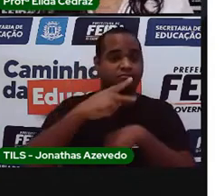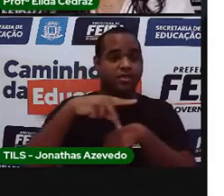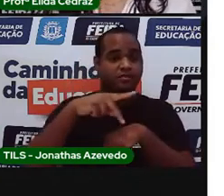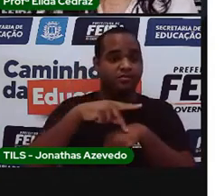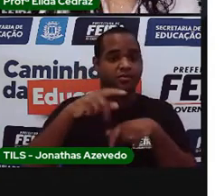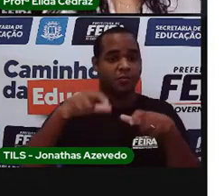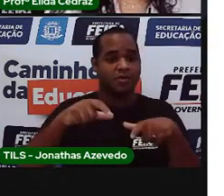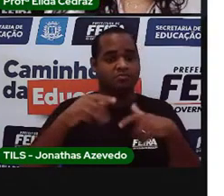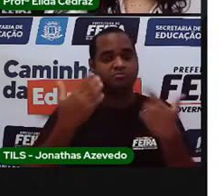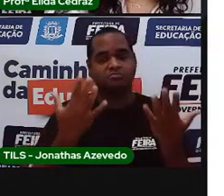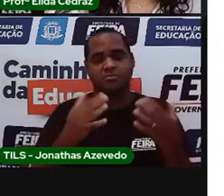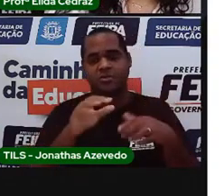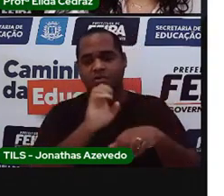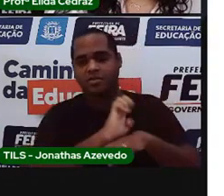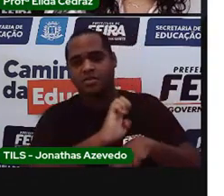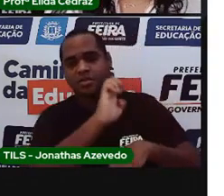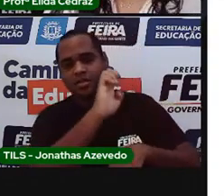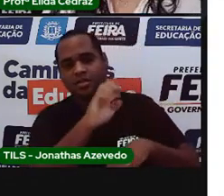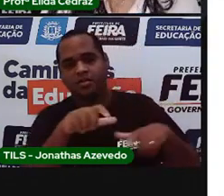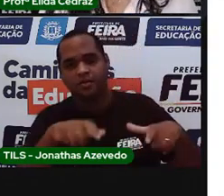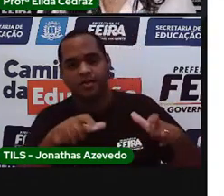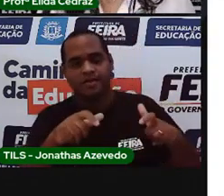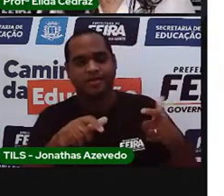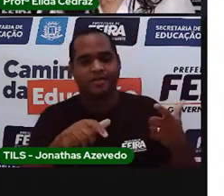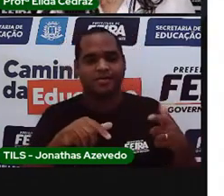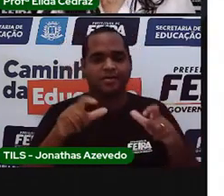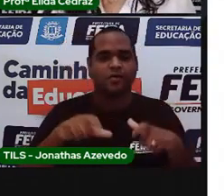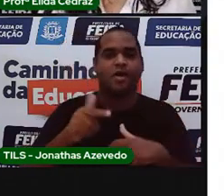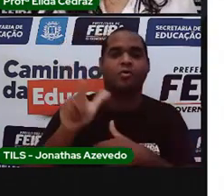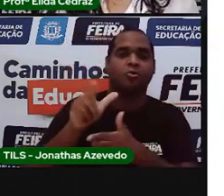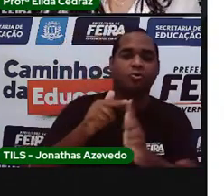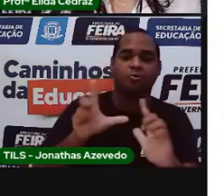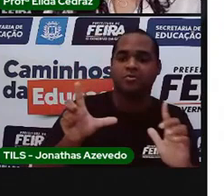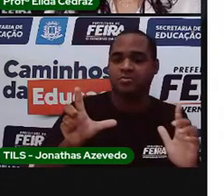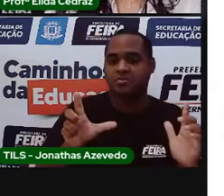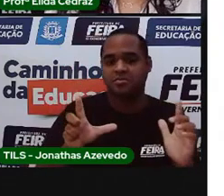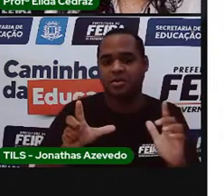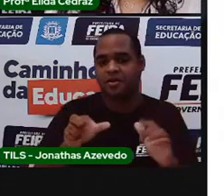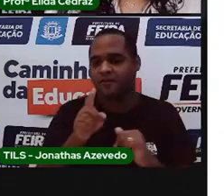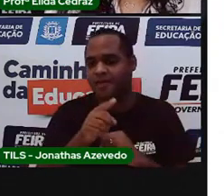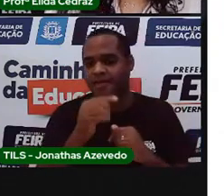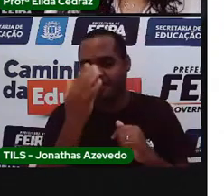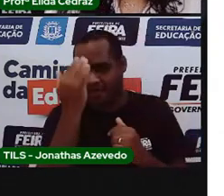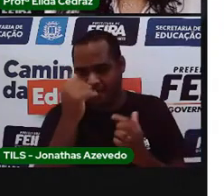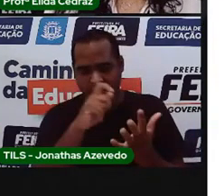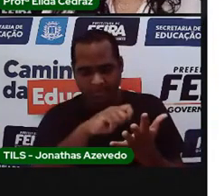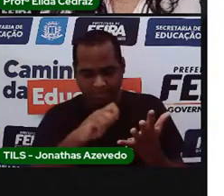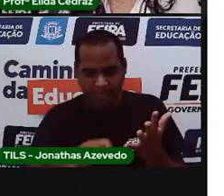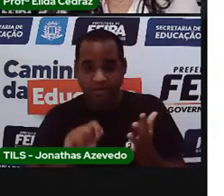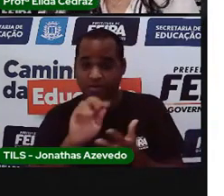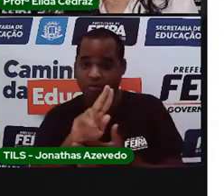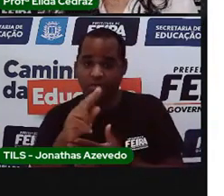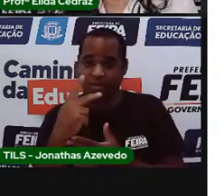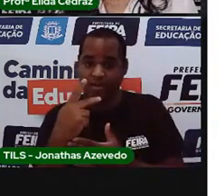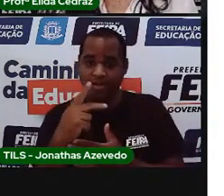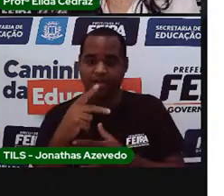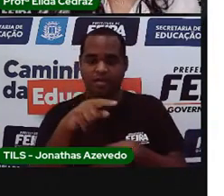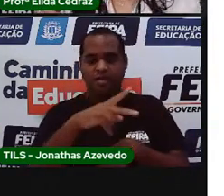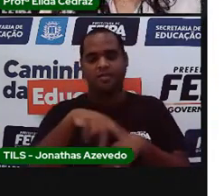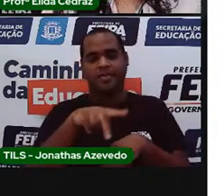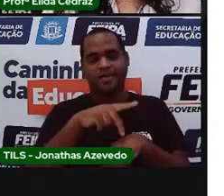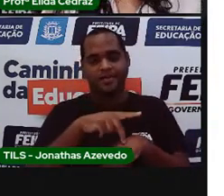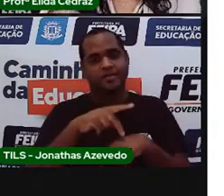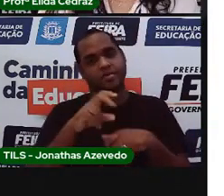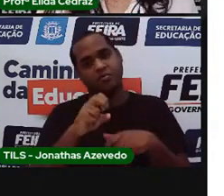De outro estado? De outra cidade? E você vai escrever o nome do país